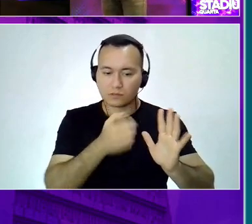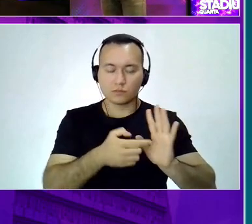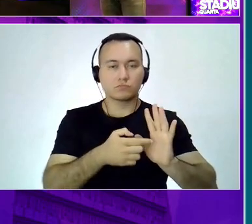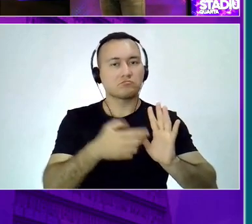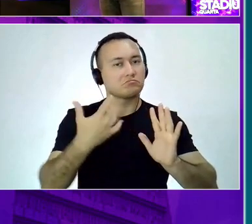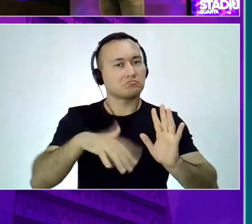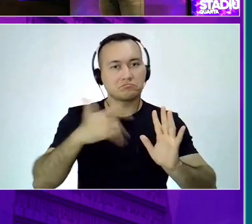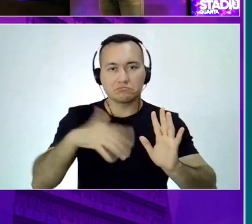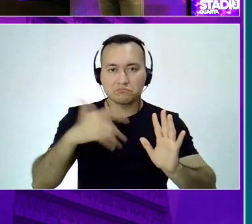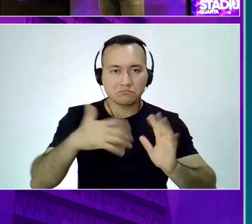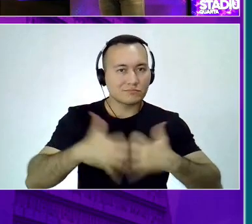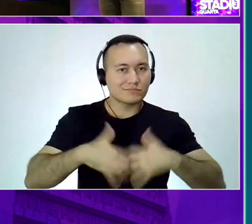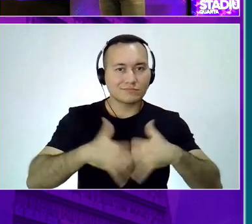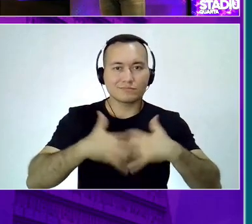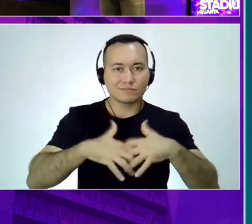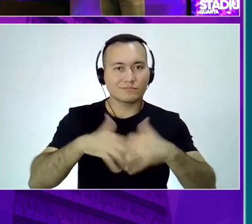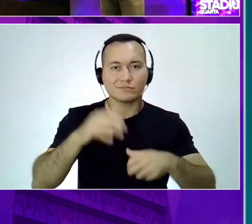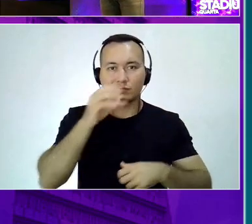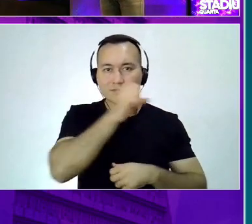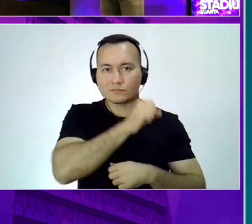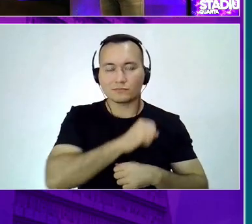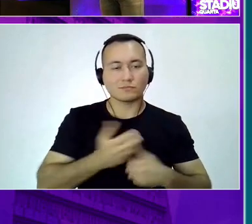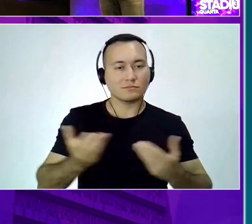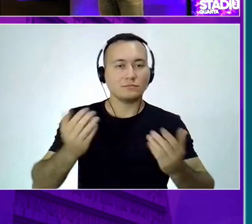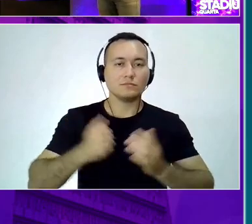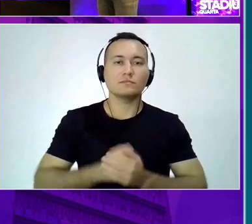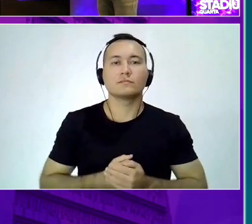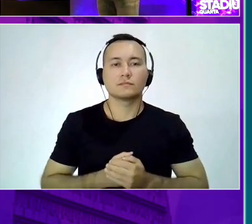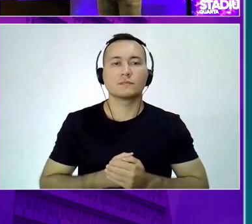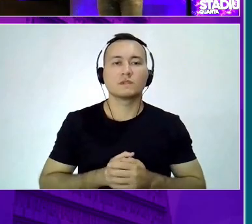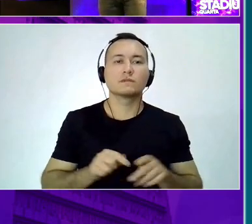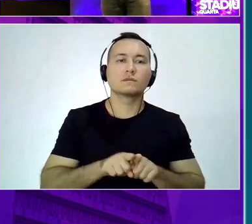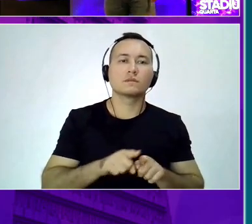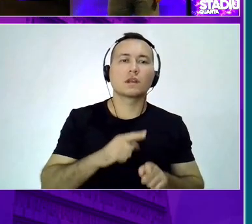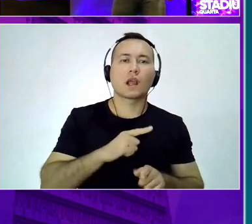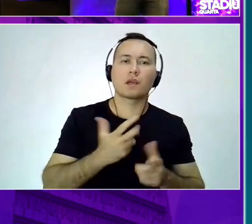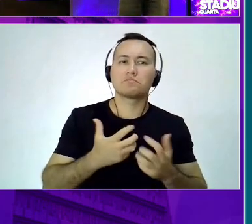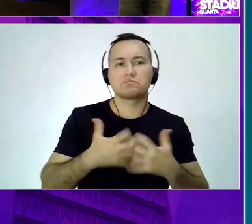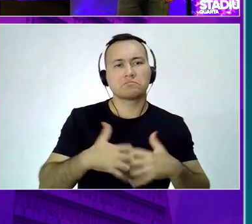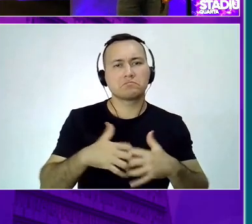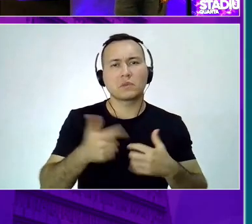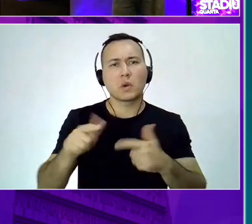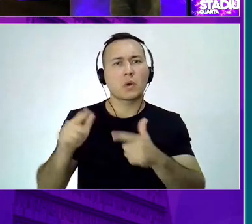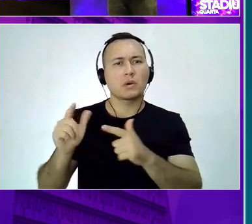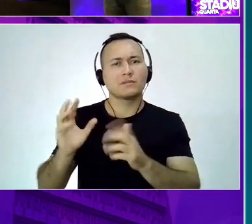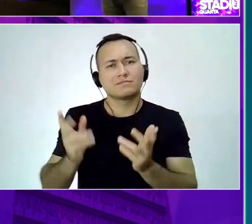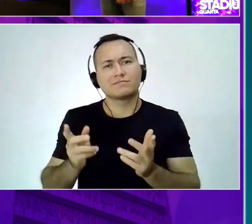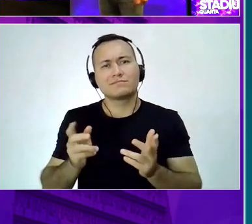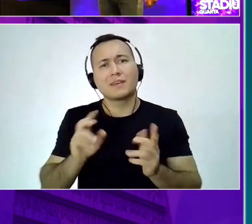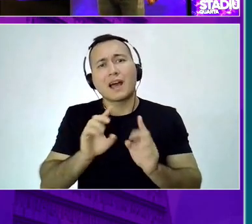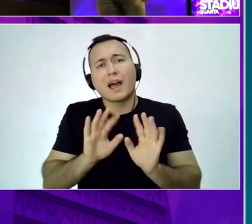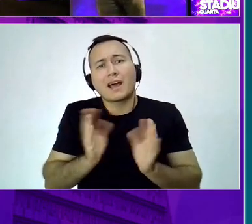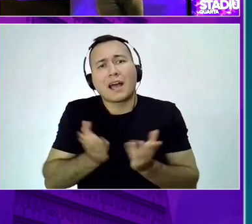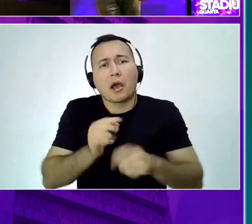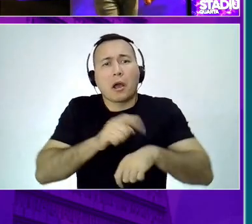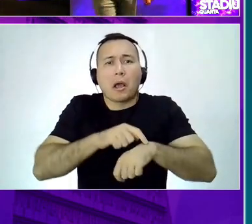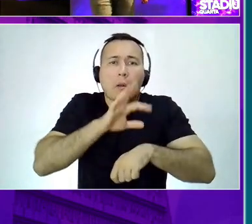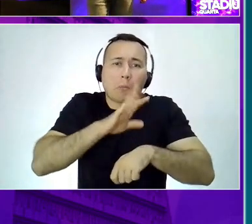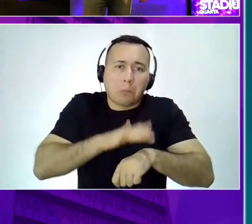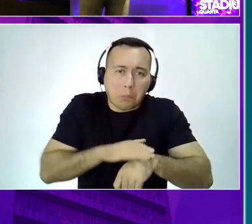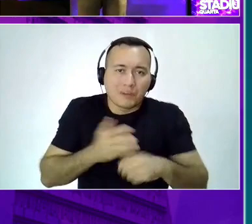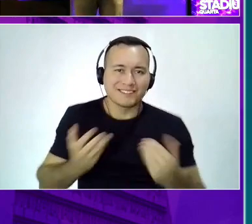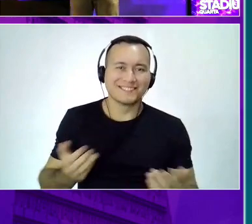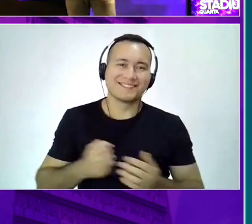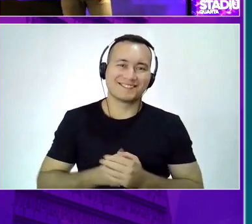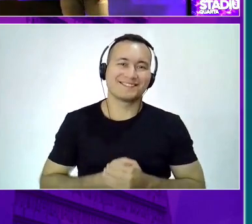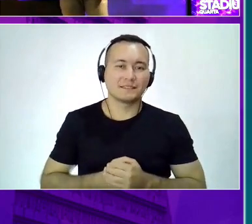a gente tem na nuvem. Tá joia? E tem outras coisas também que por tempo eu não consigo trazer para vocês. Tá legal? Alguns